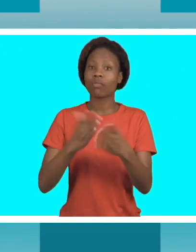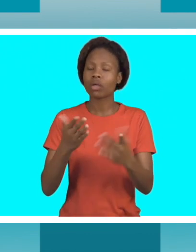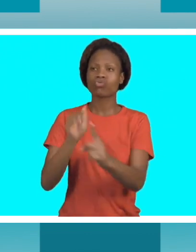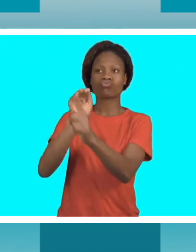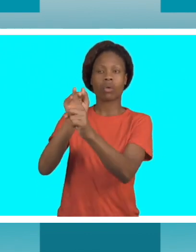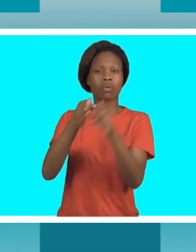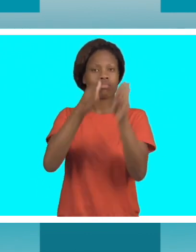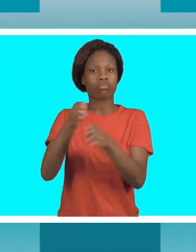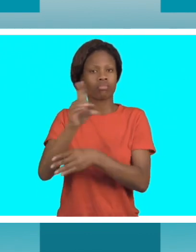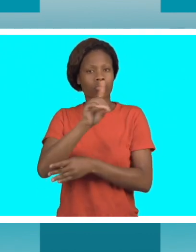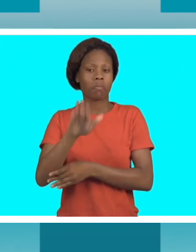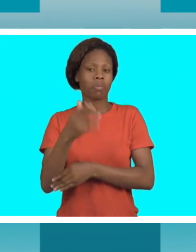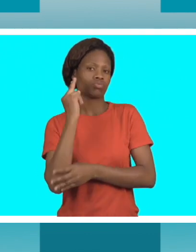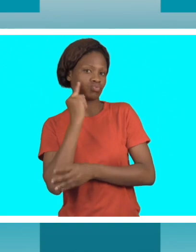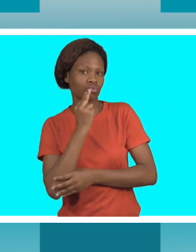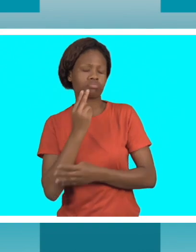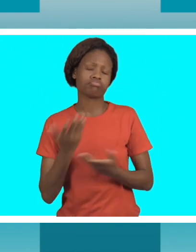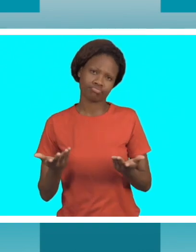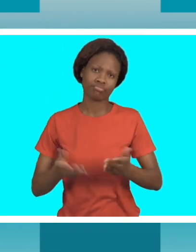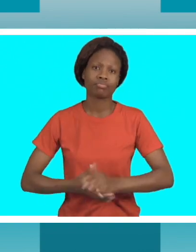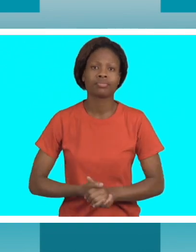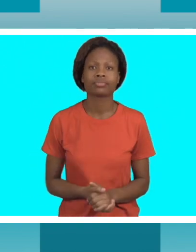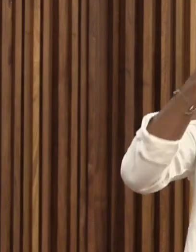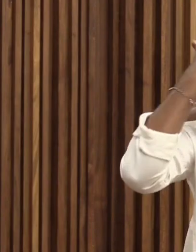para tratar a pessoa com deficiência auditiva.